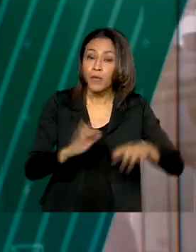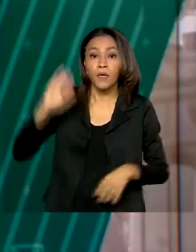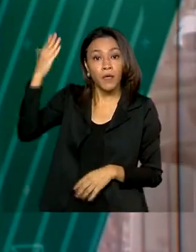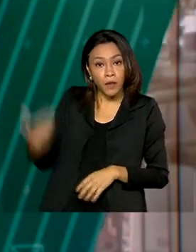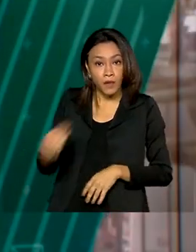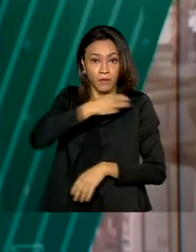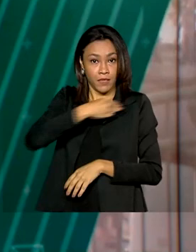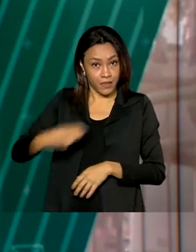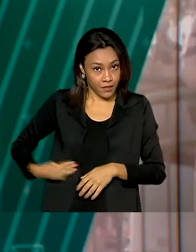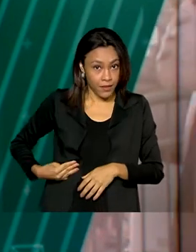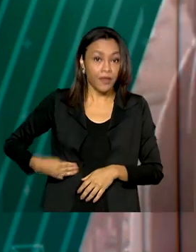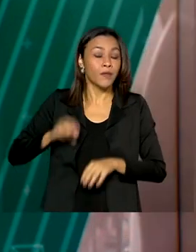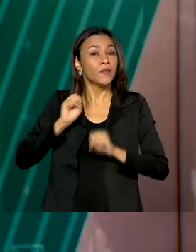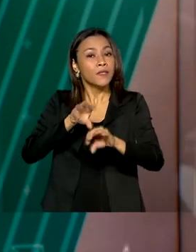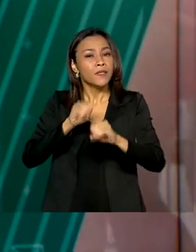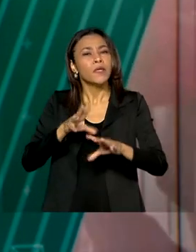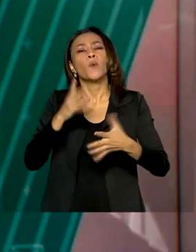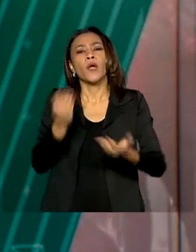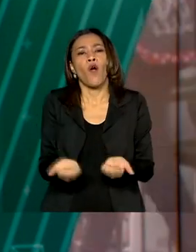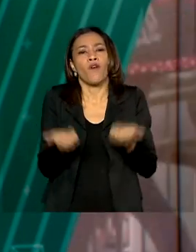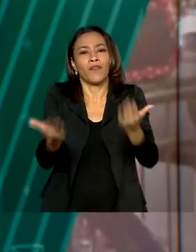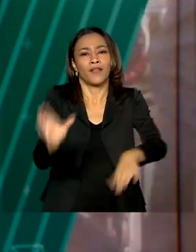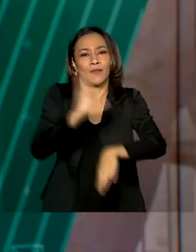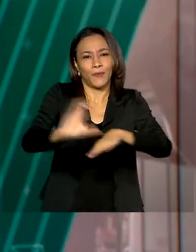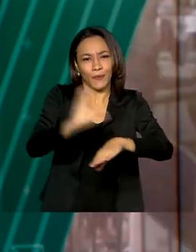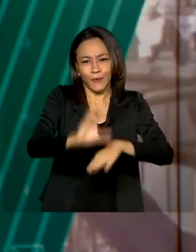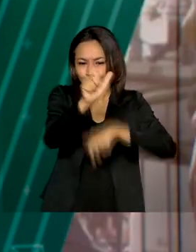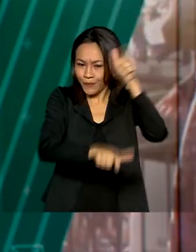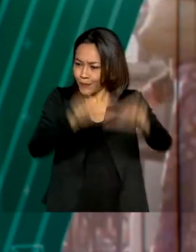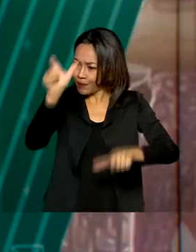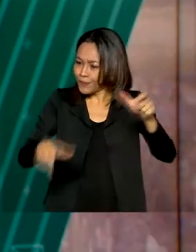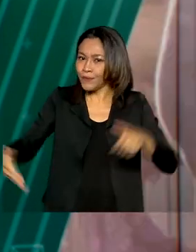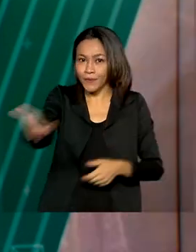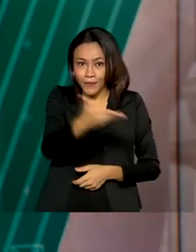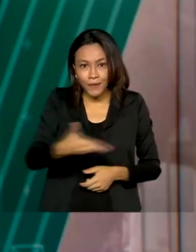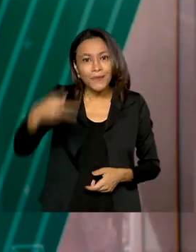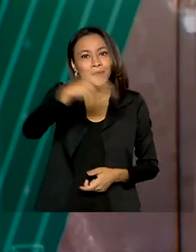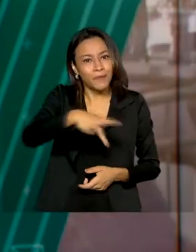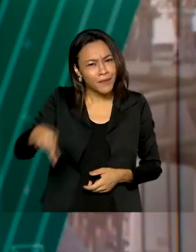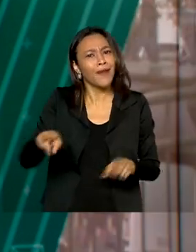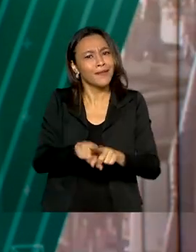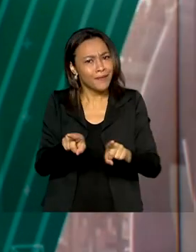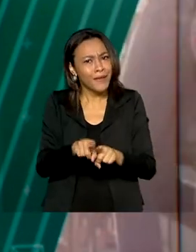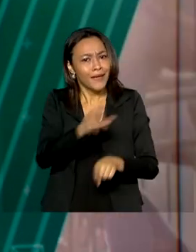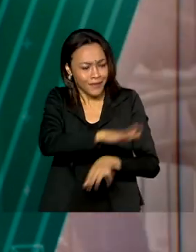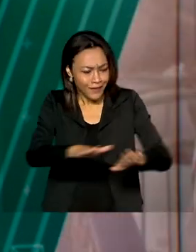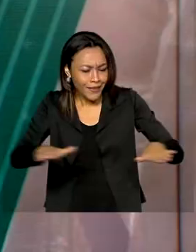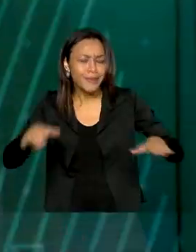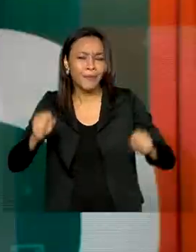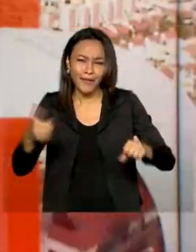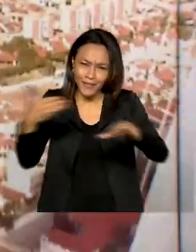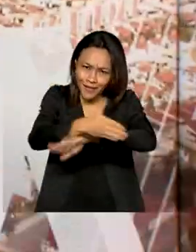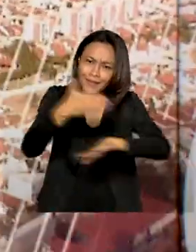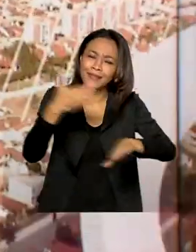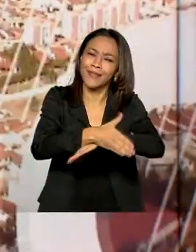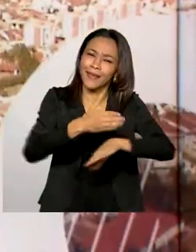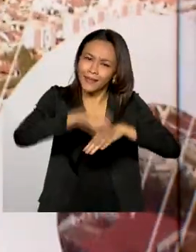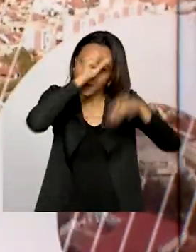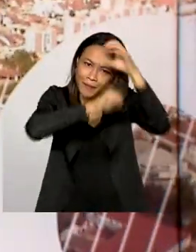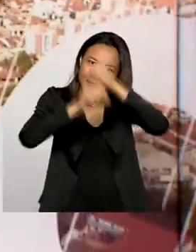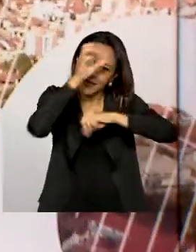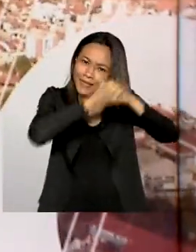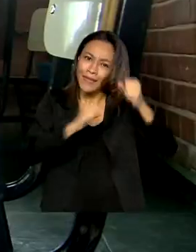cursos pela internet para professores. As crianças também podem ter acesso a programas que ajudam nesse processo de